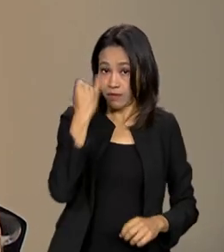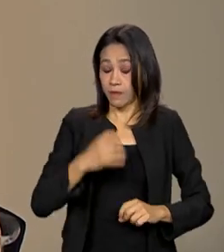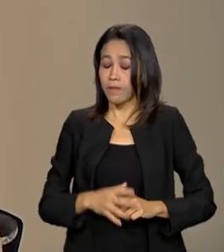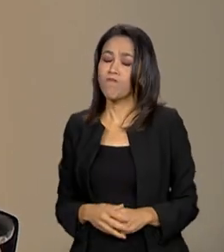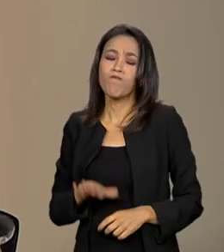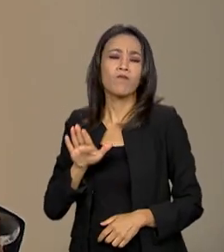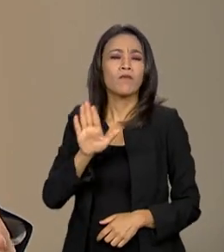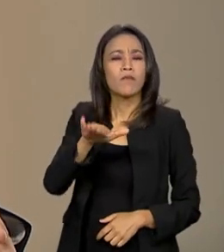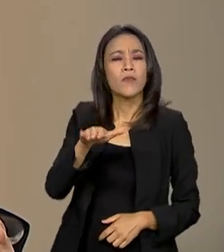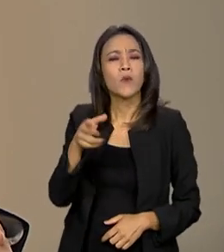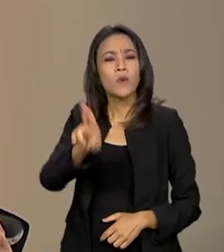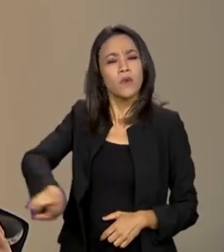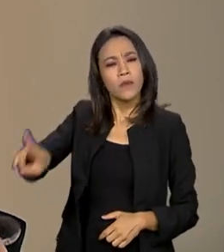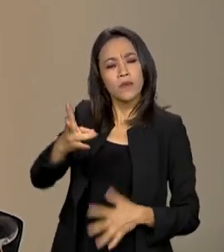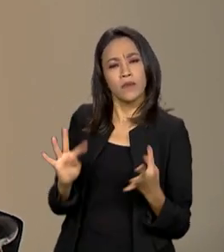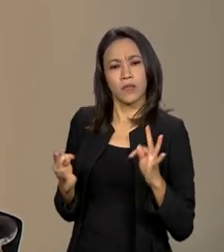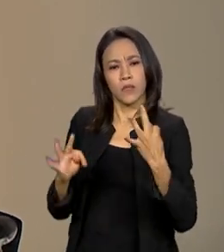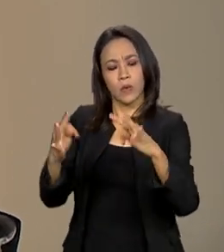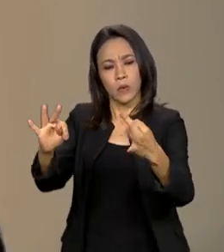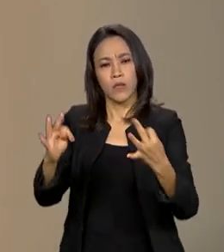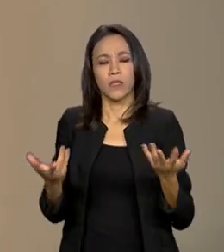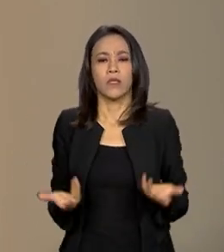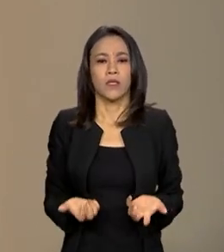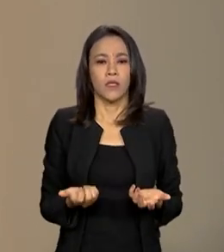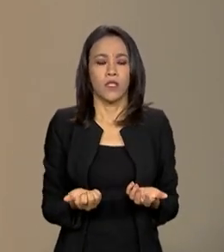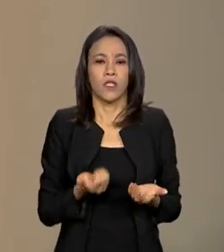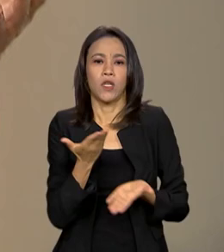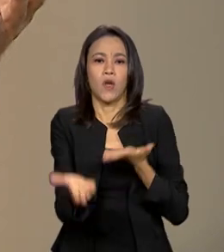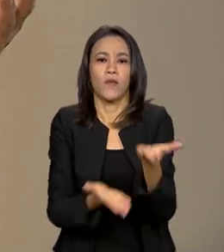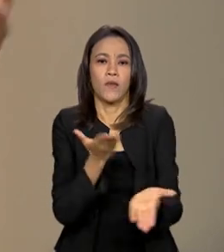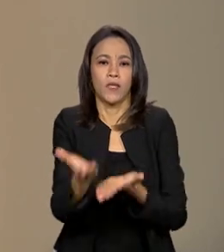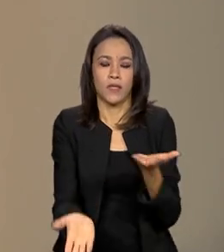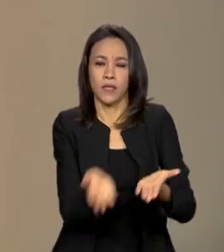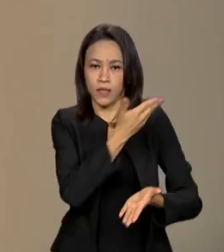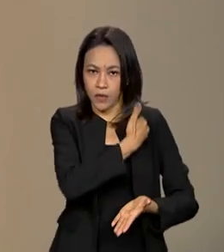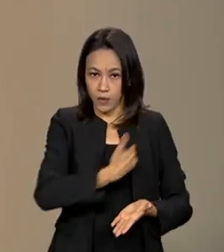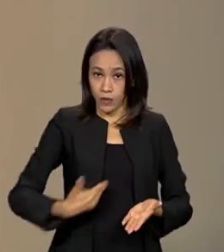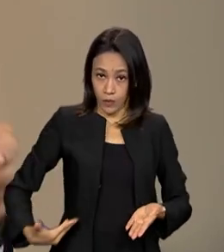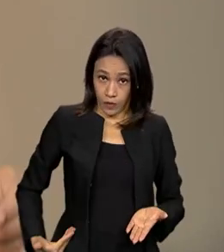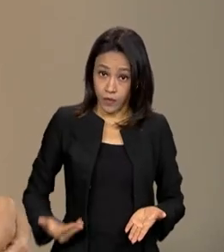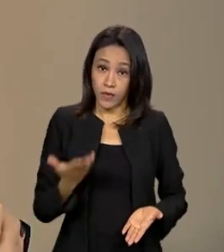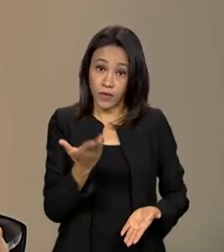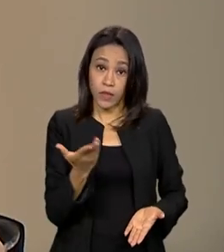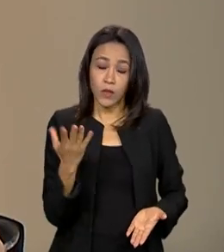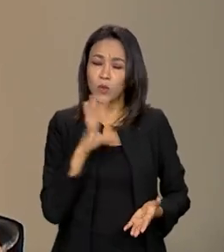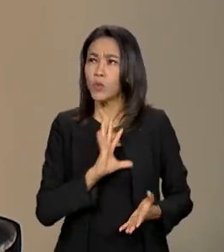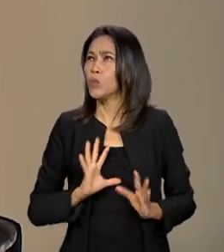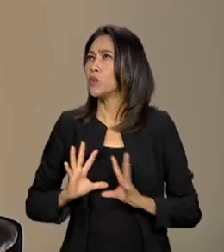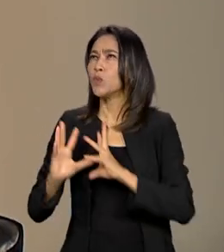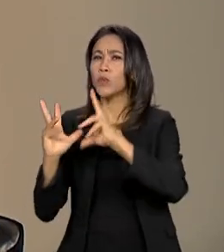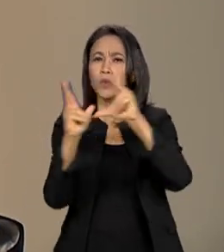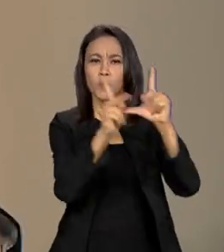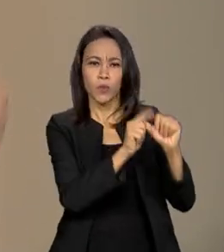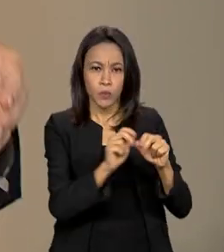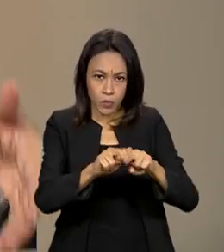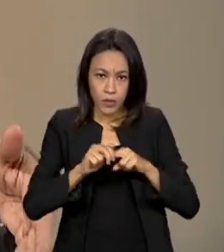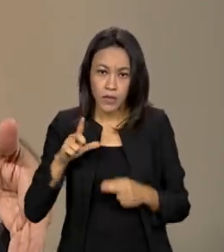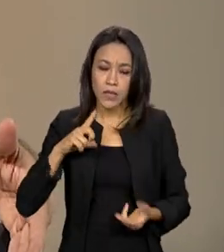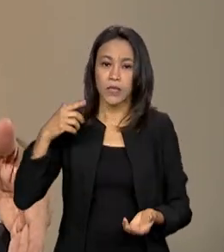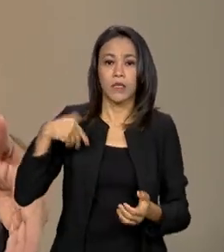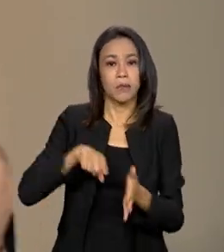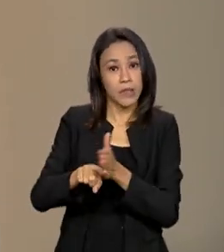serviços públicos é uma questão central em governos por todo o mundo, tanto que tem esse estudo do Banco Mundial,